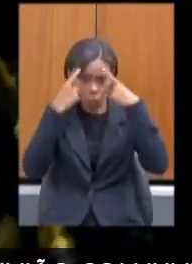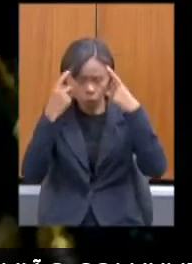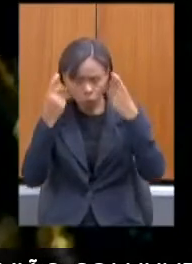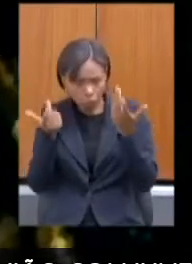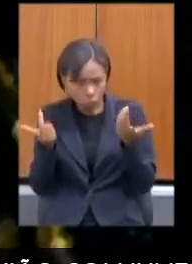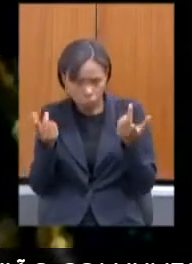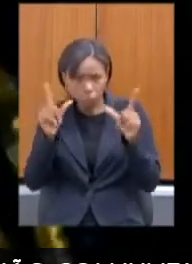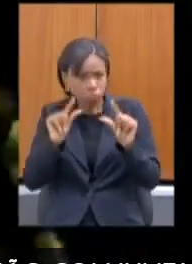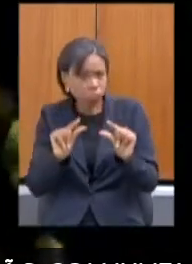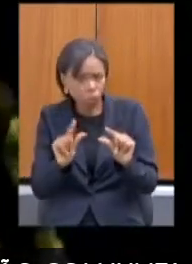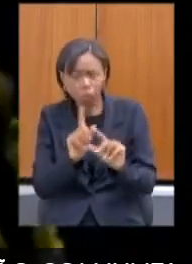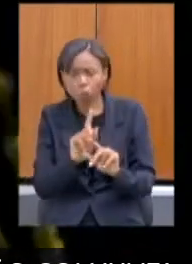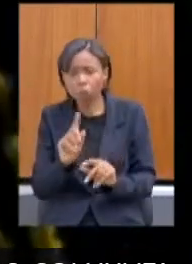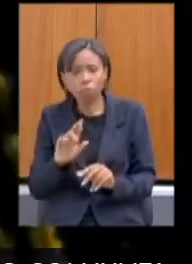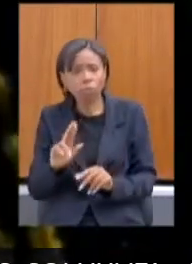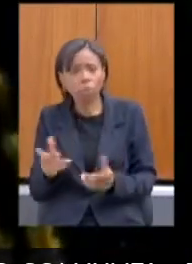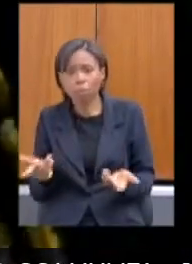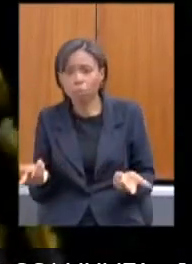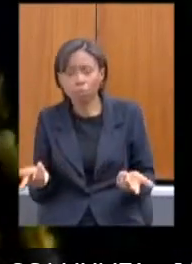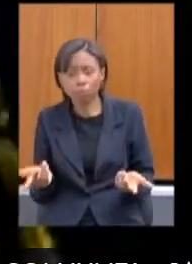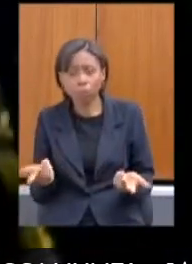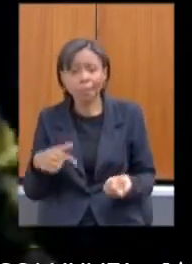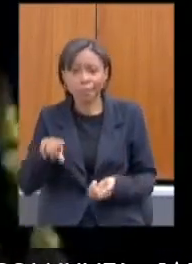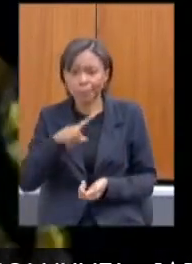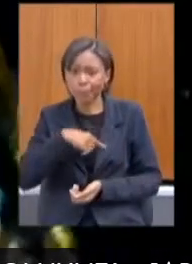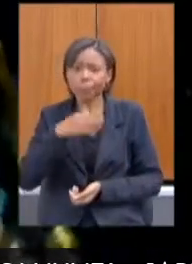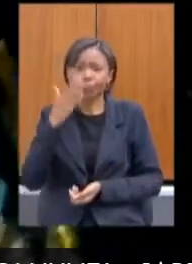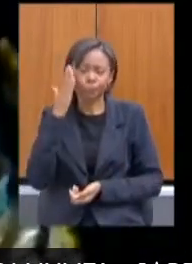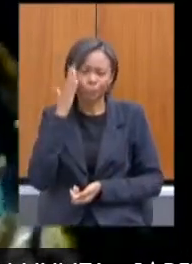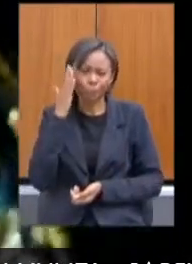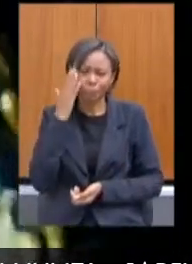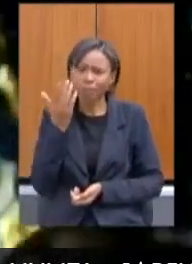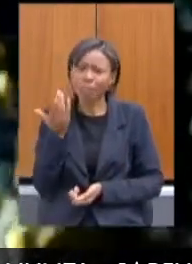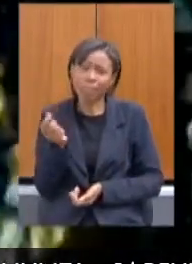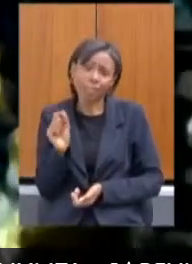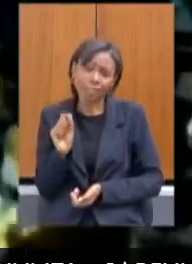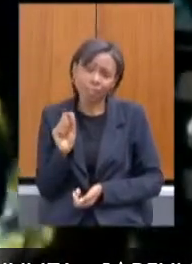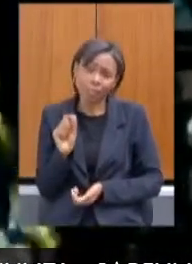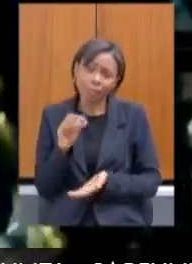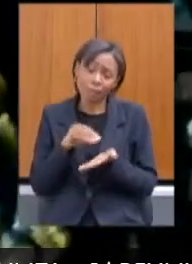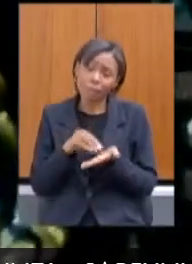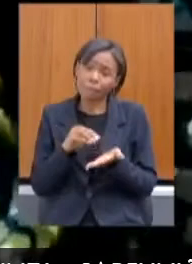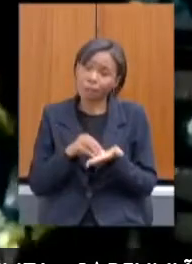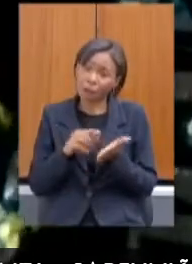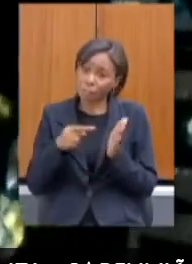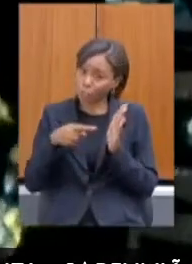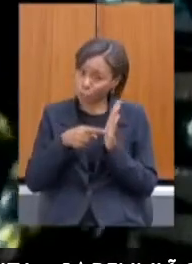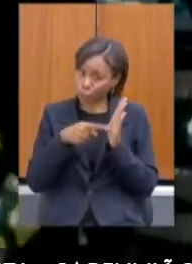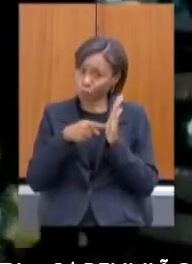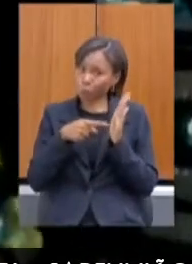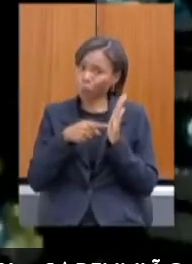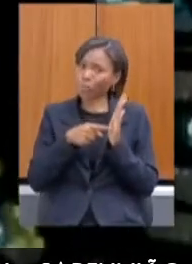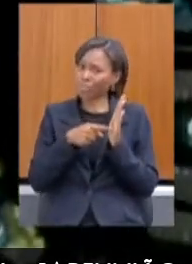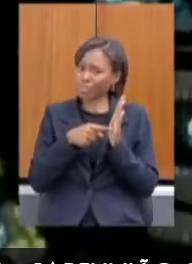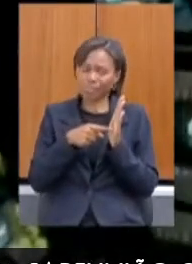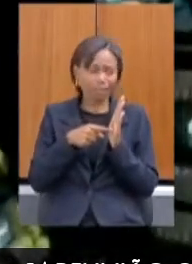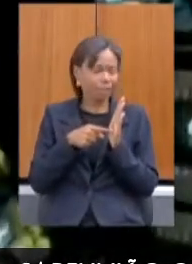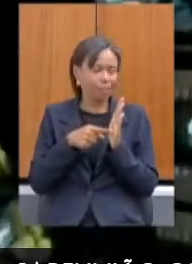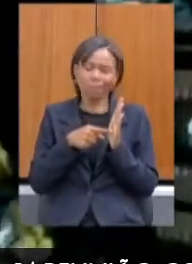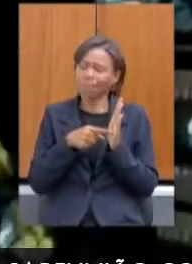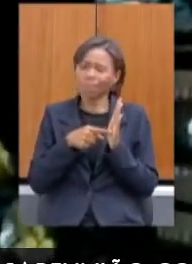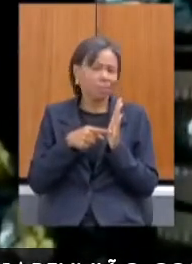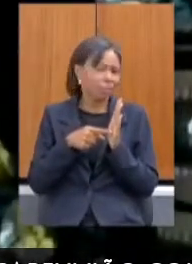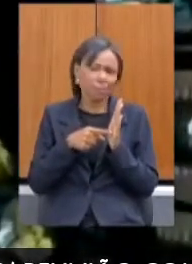não dá para trabalhar com os dados de falta de denúncia para